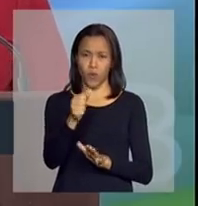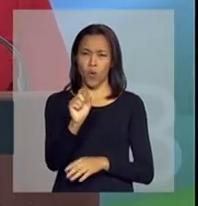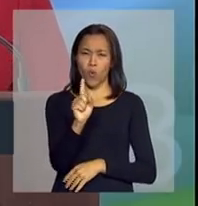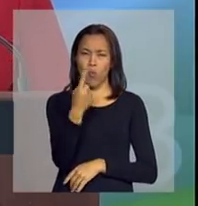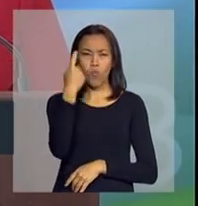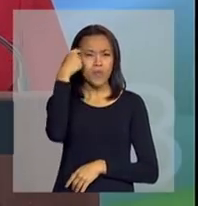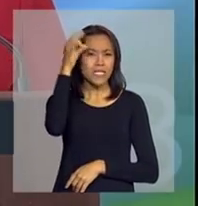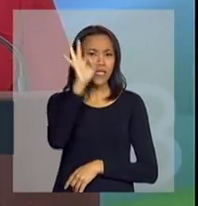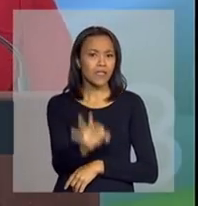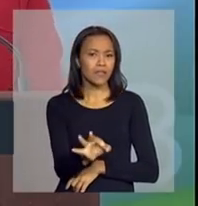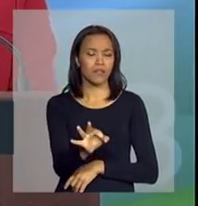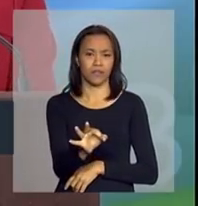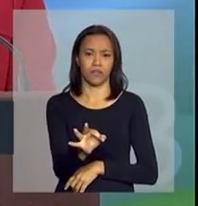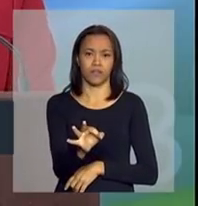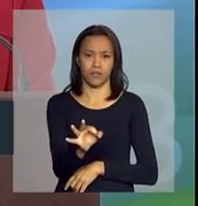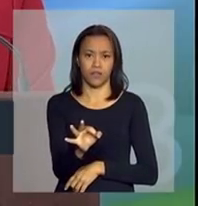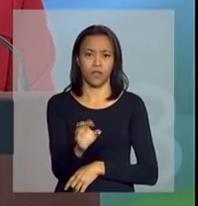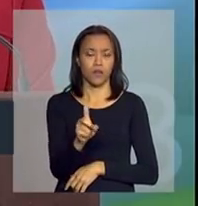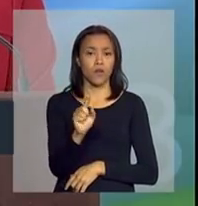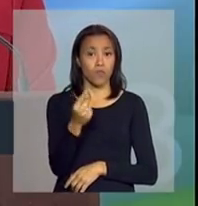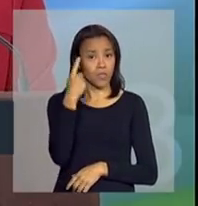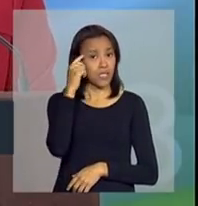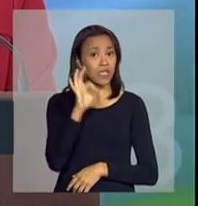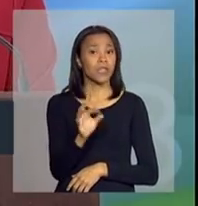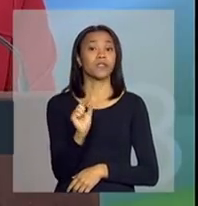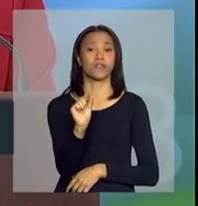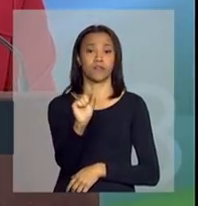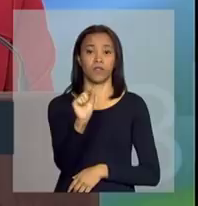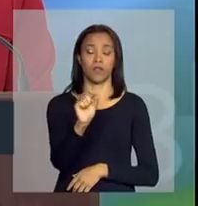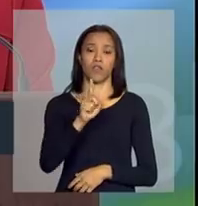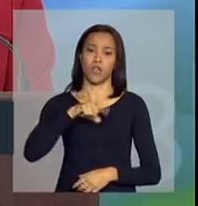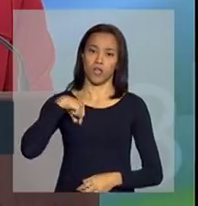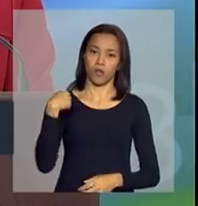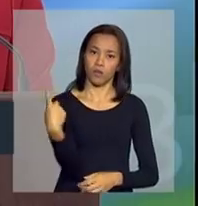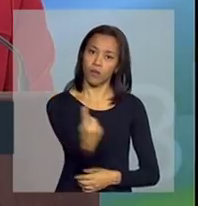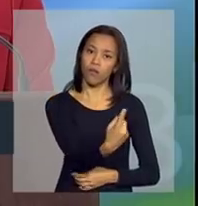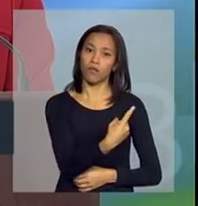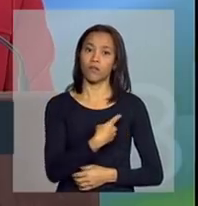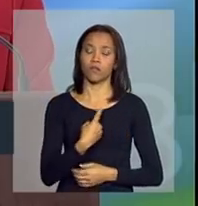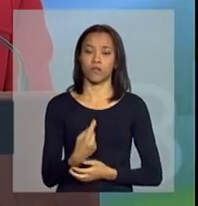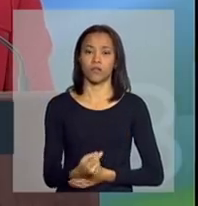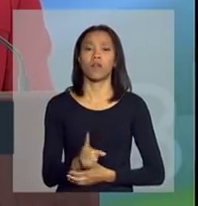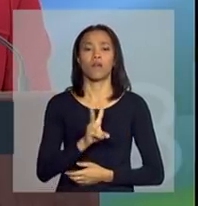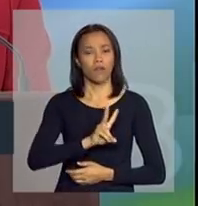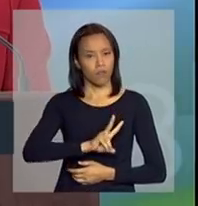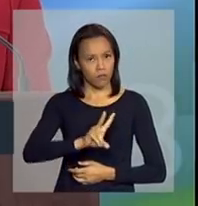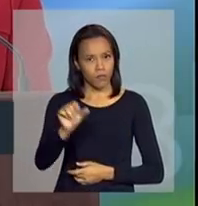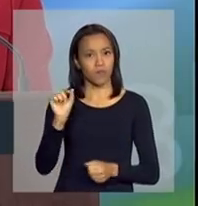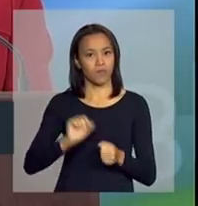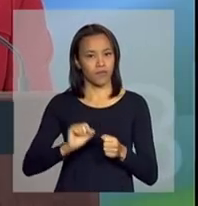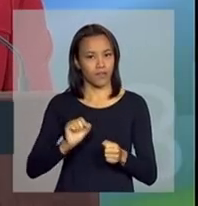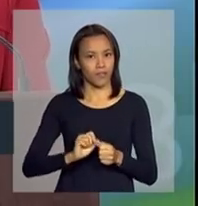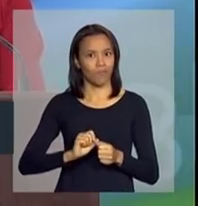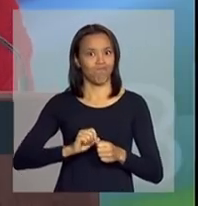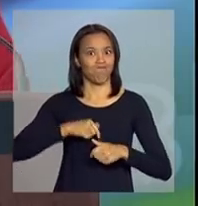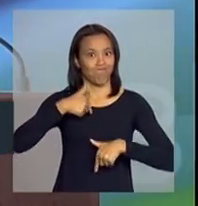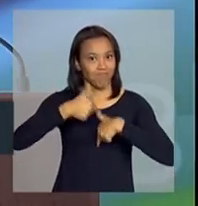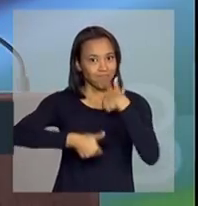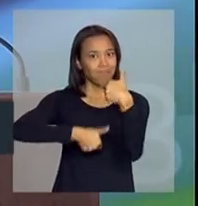convicção, a convicção que nós iremos fazer um grande trabalho,